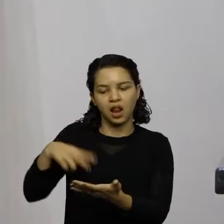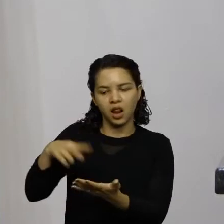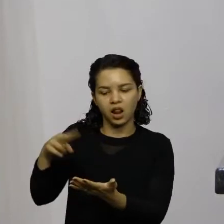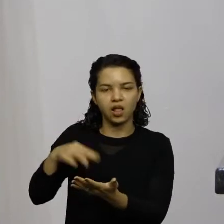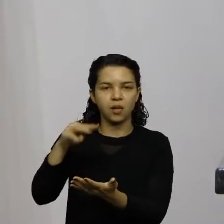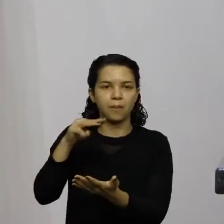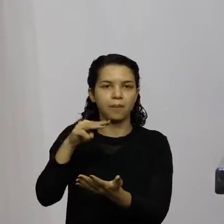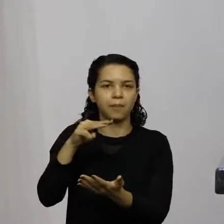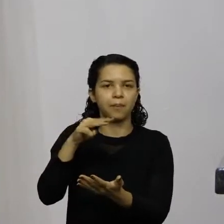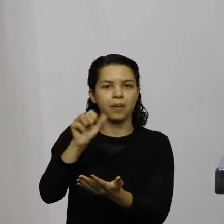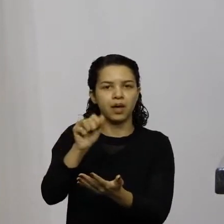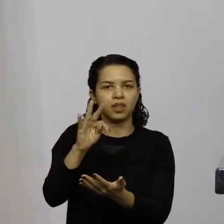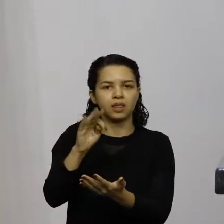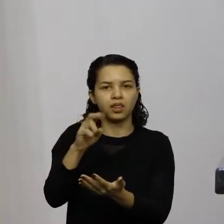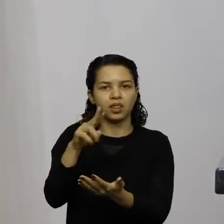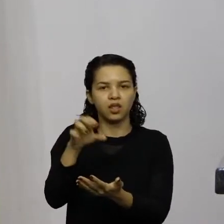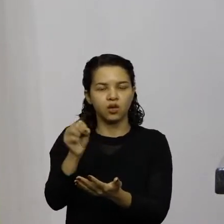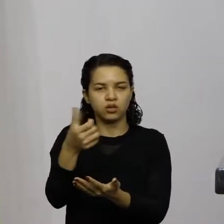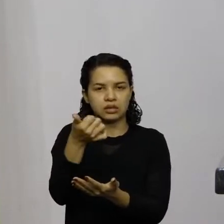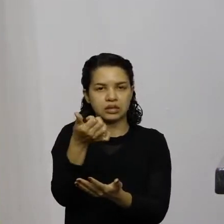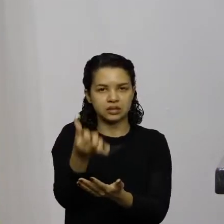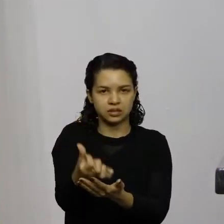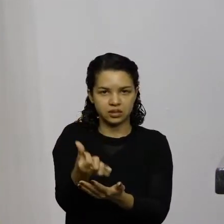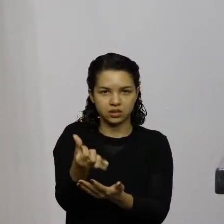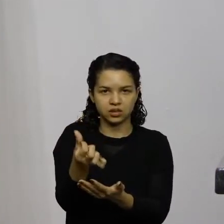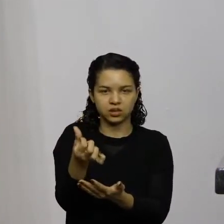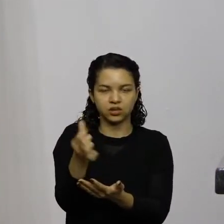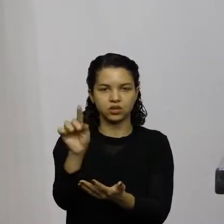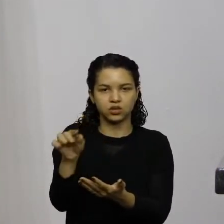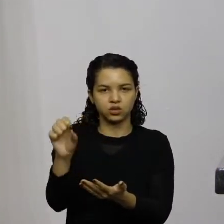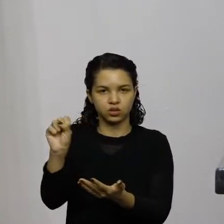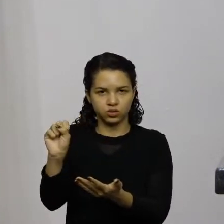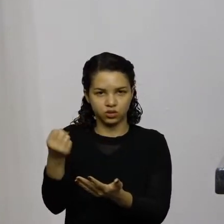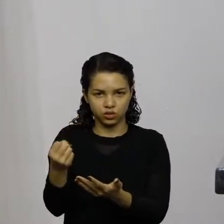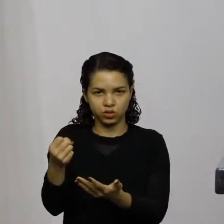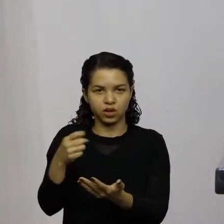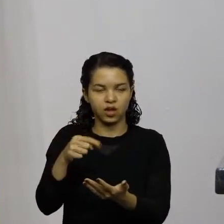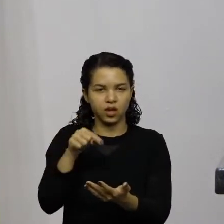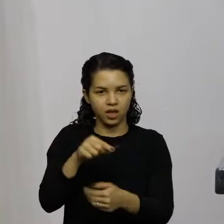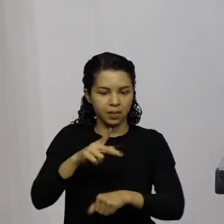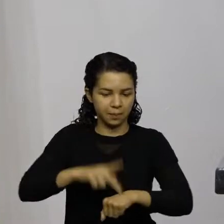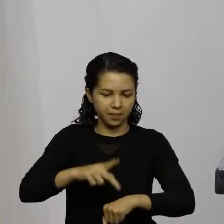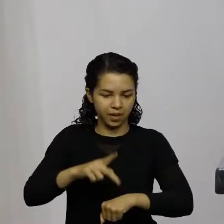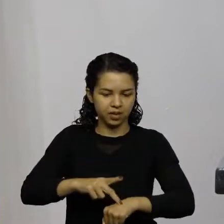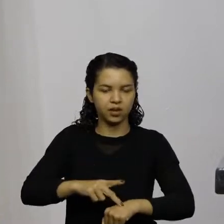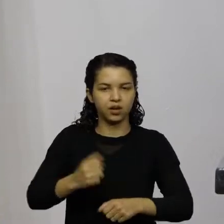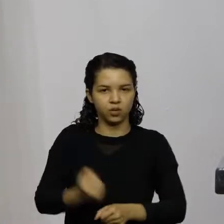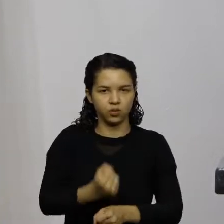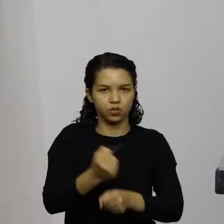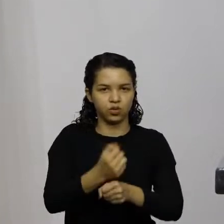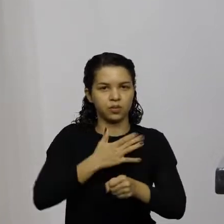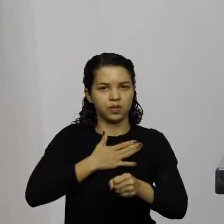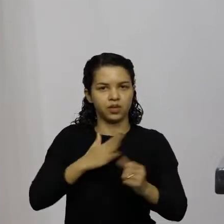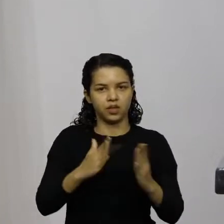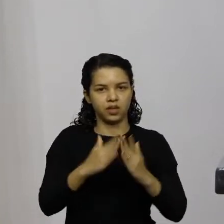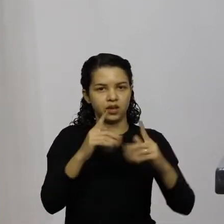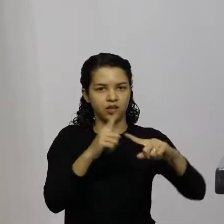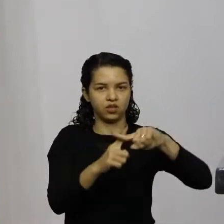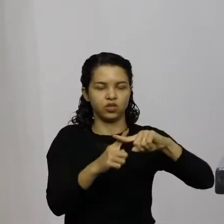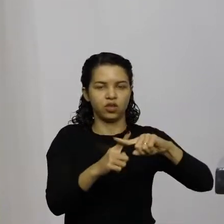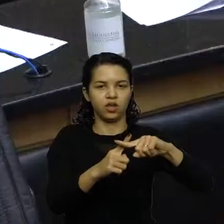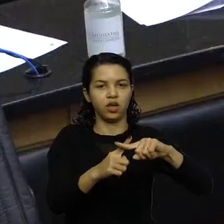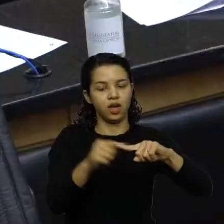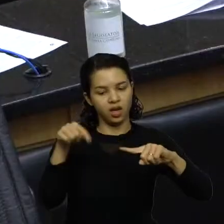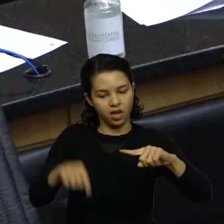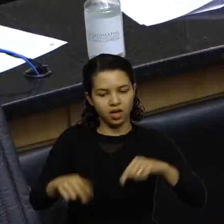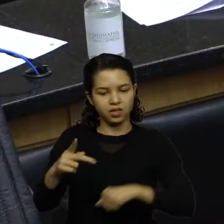16 e 18 sobre esta pedra edificarei a minha igreja talvez ele esteja dizendo sobre esta